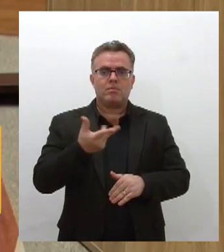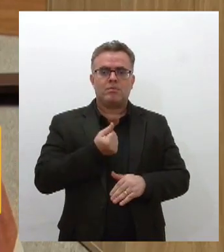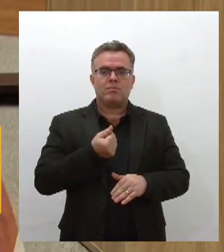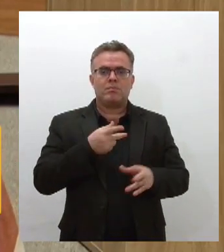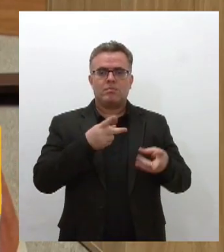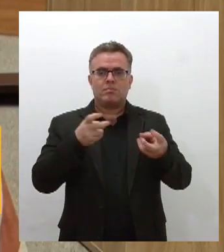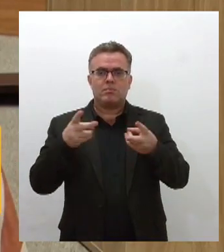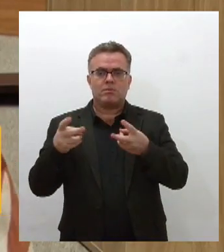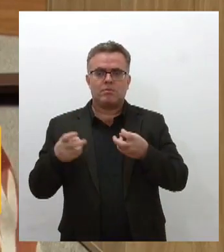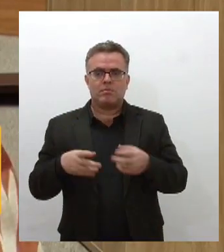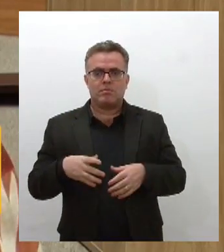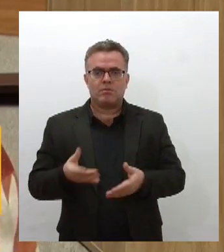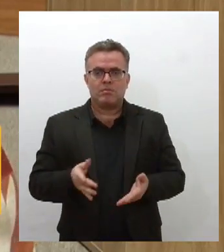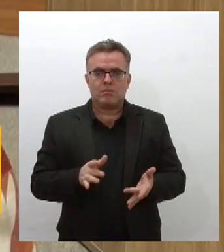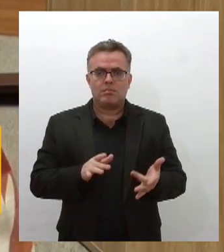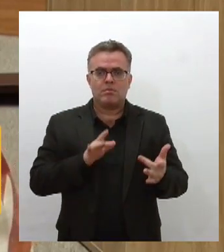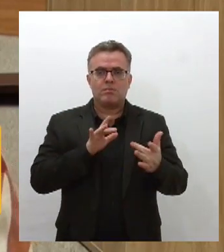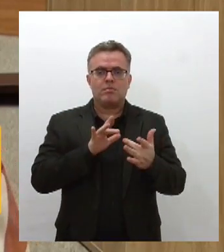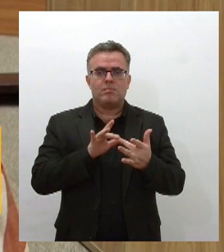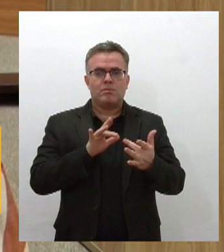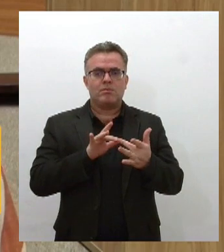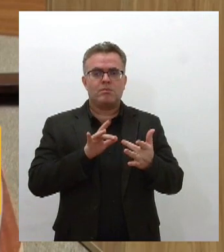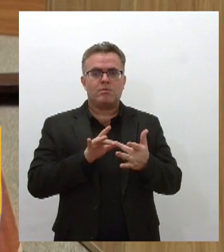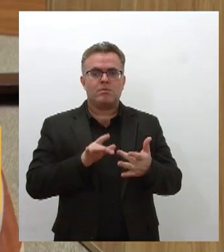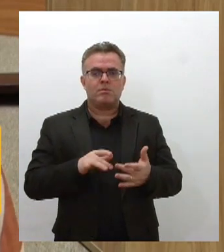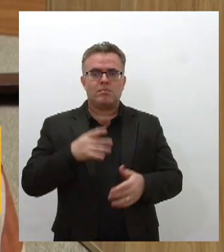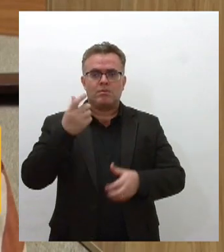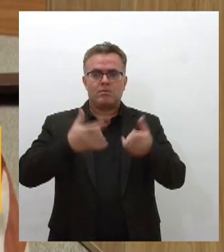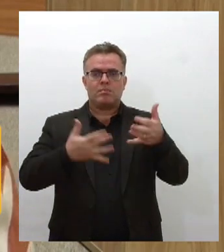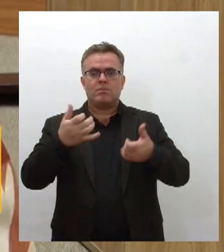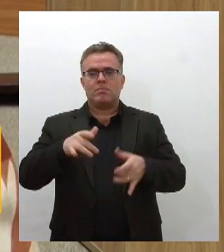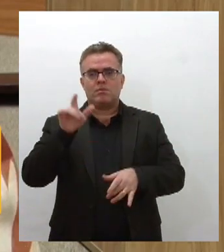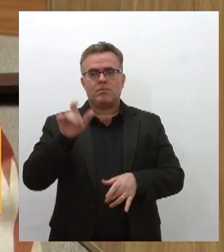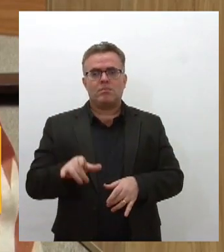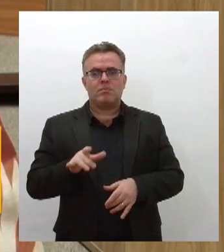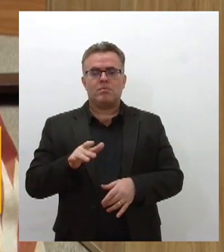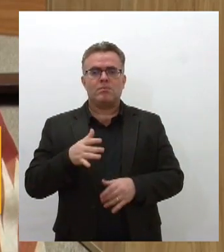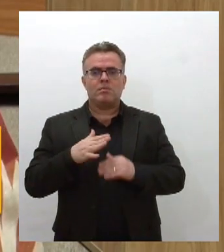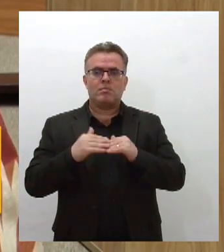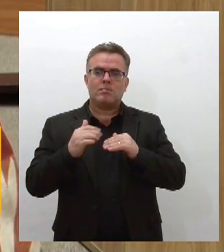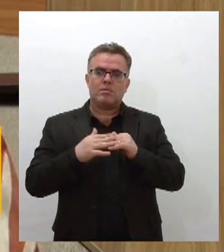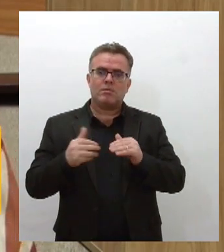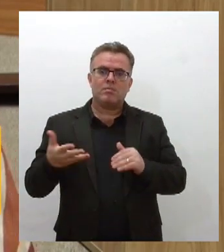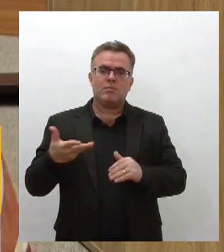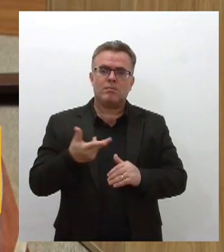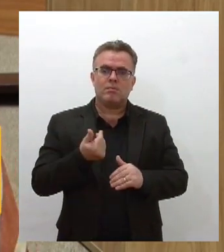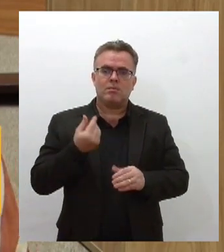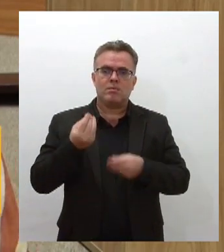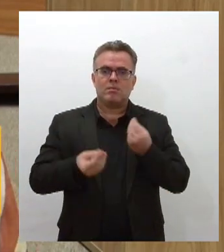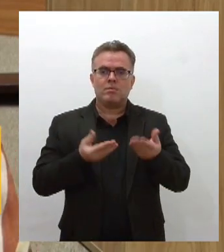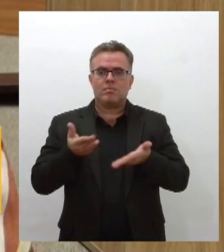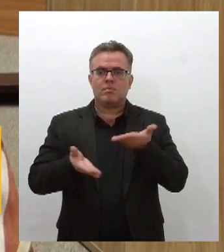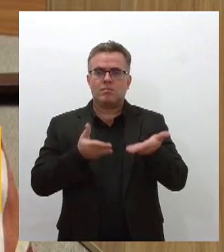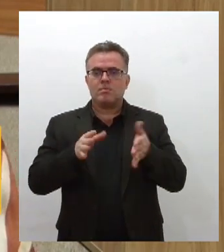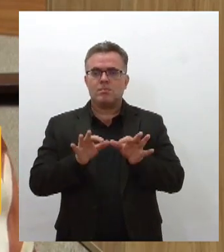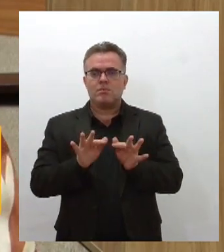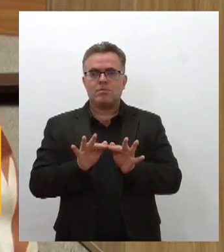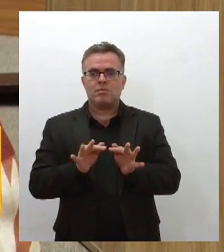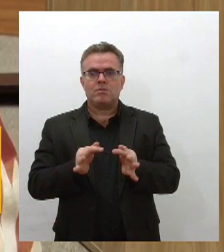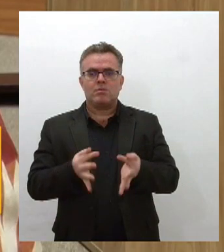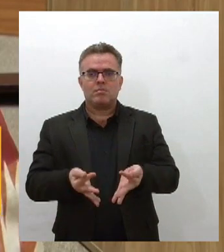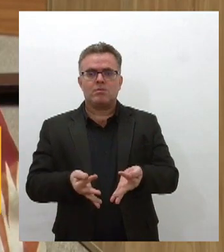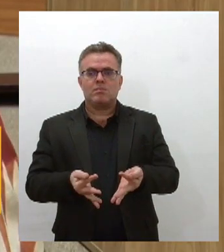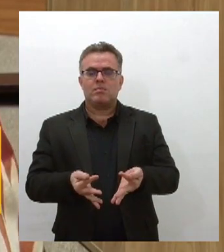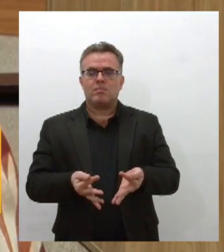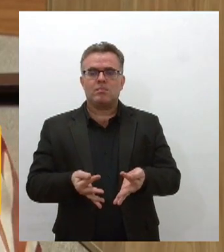que eu não tenho muito convívio falam isso dele então gostam do jeito dele daquele jeito simples em tudo que